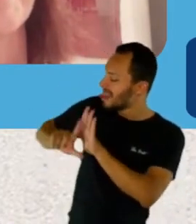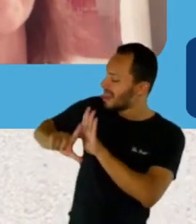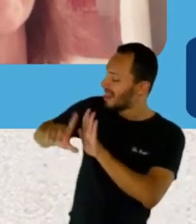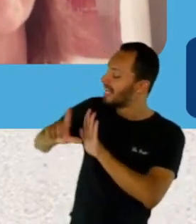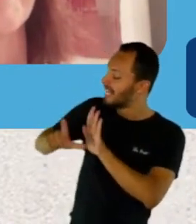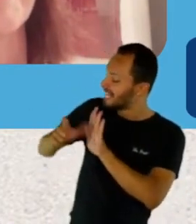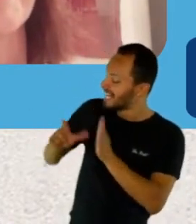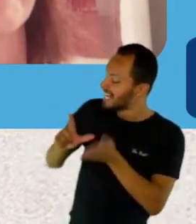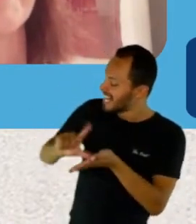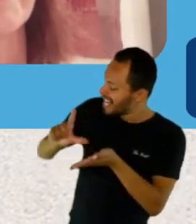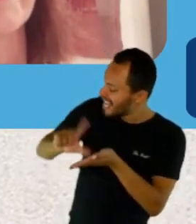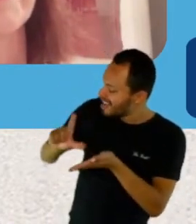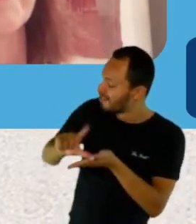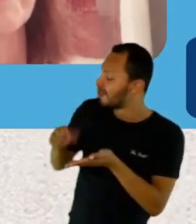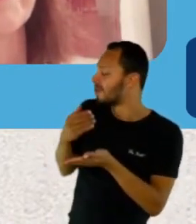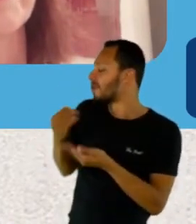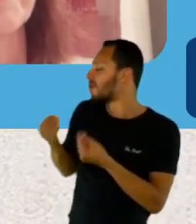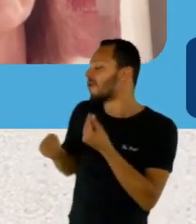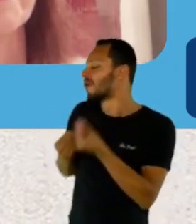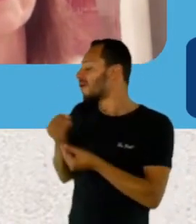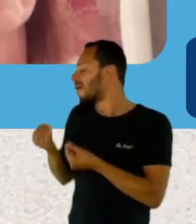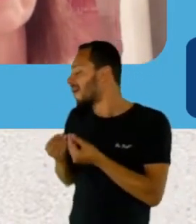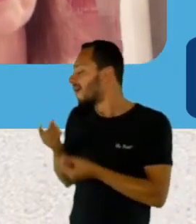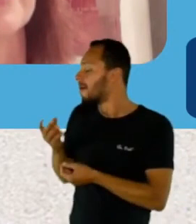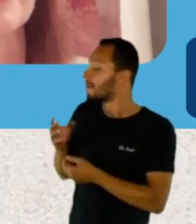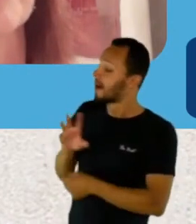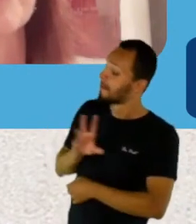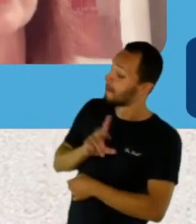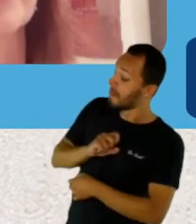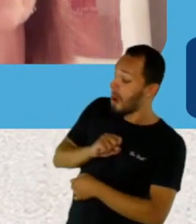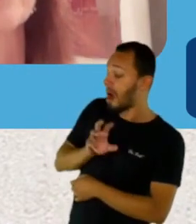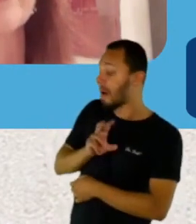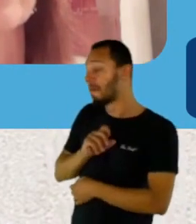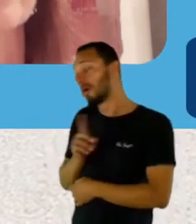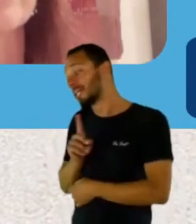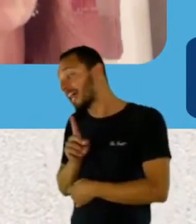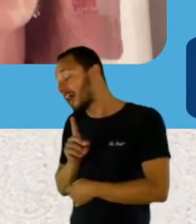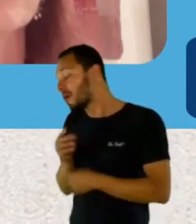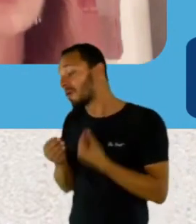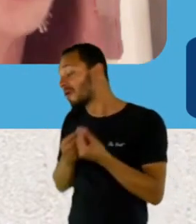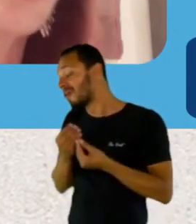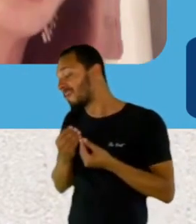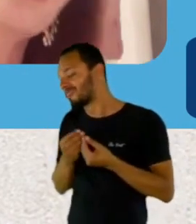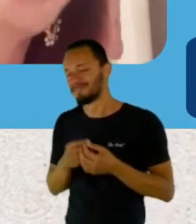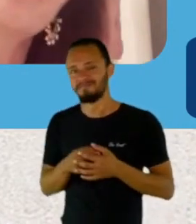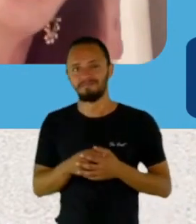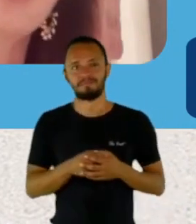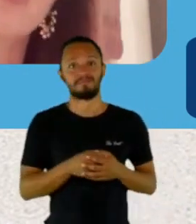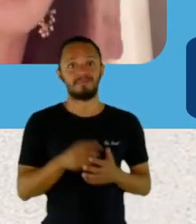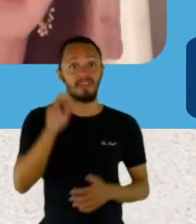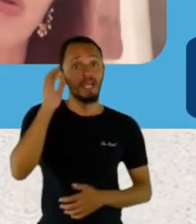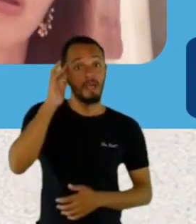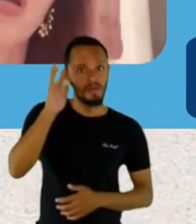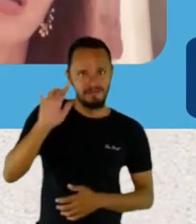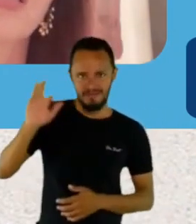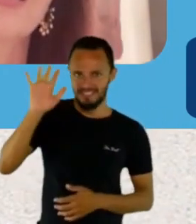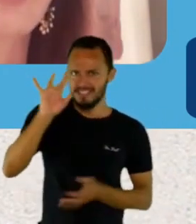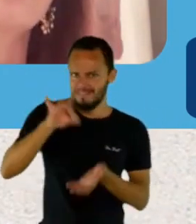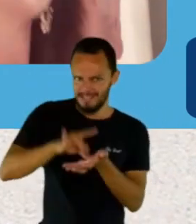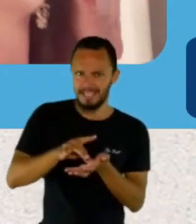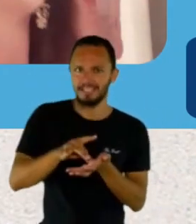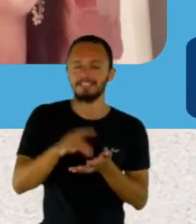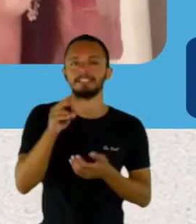contos, não vai ser um romance, como que foi? Na verdade, imaginei que teria um livro de uma história só.